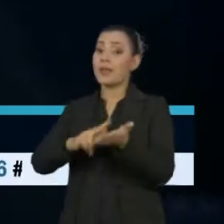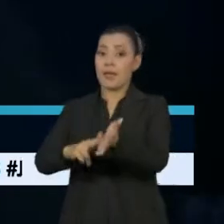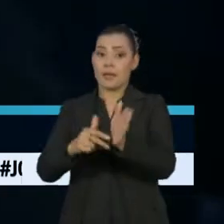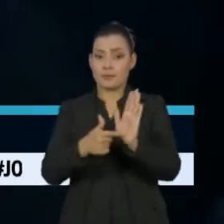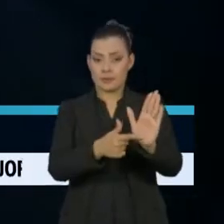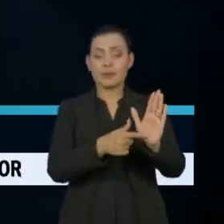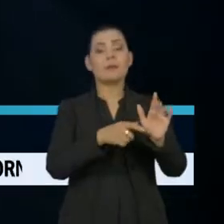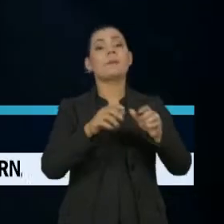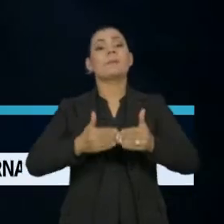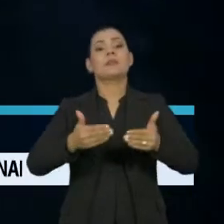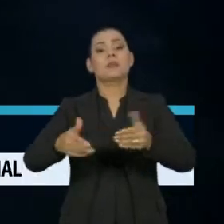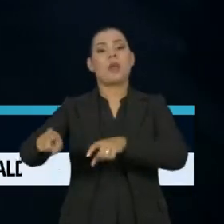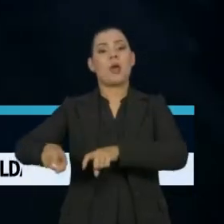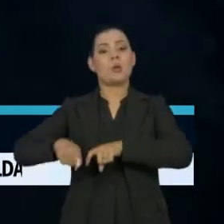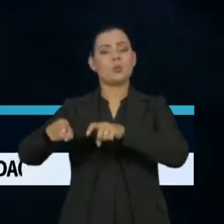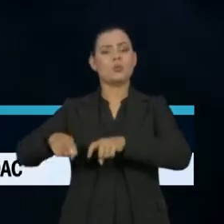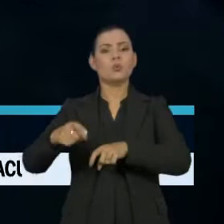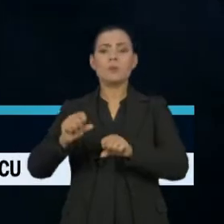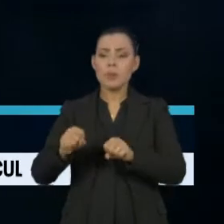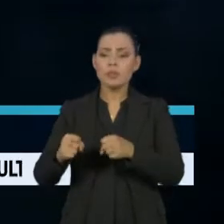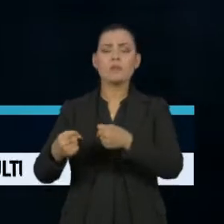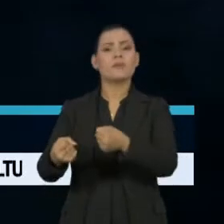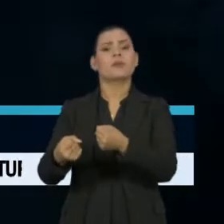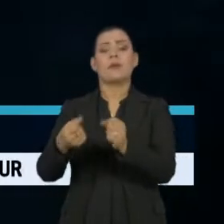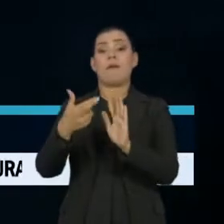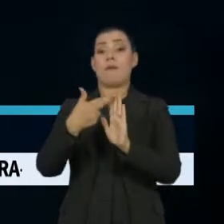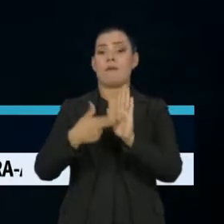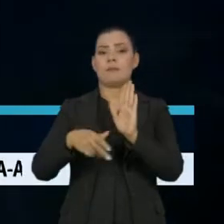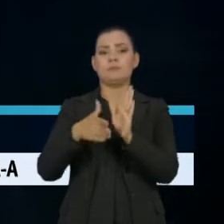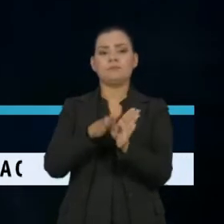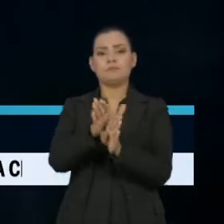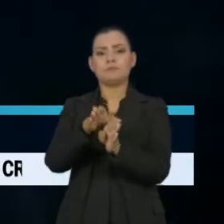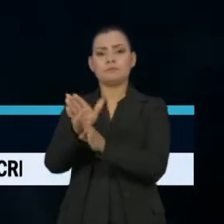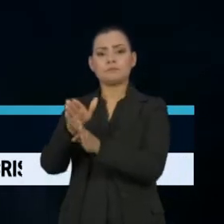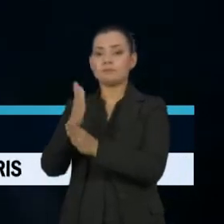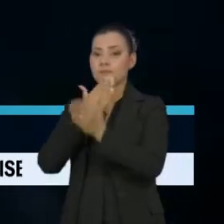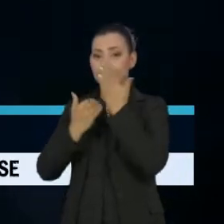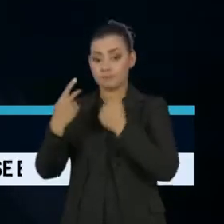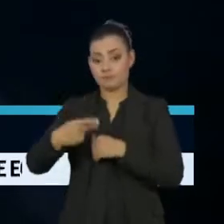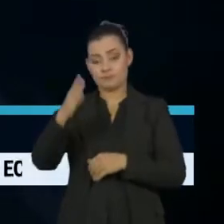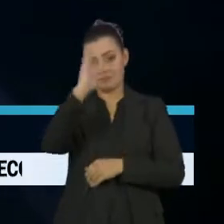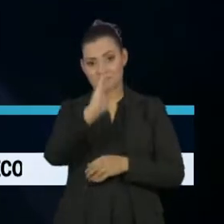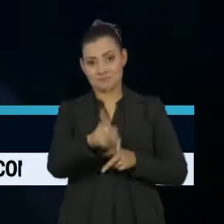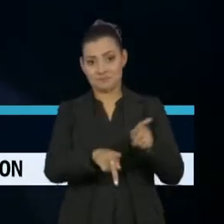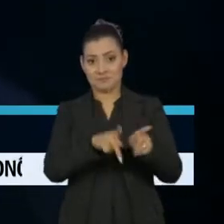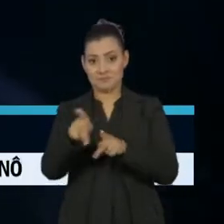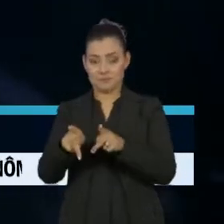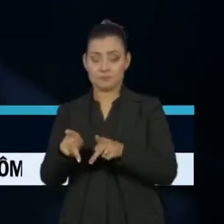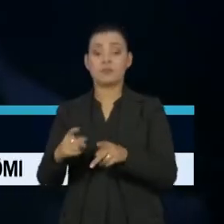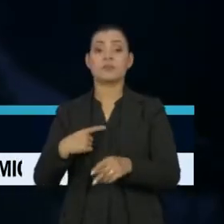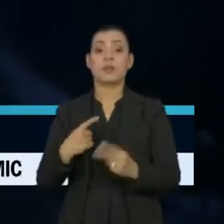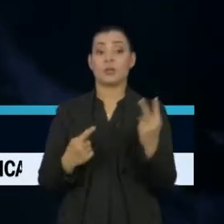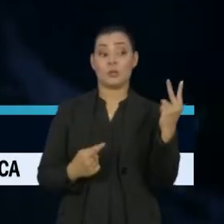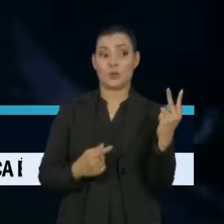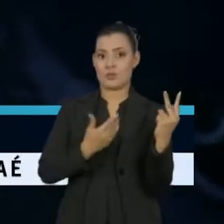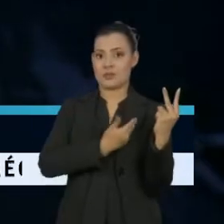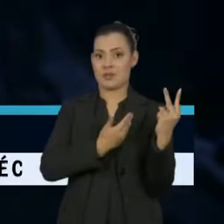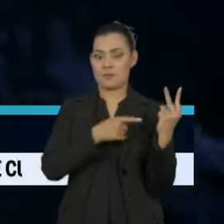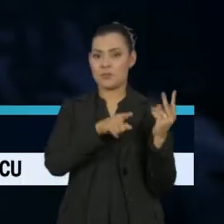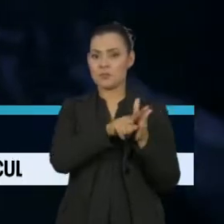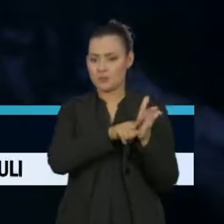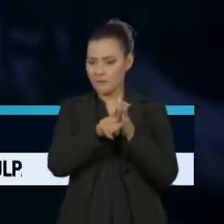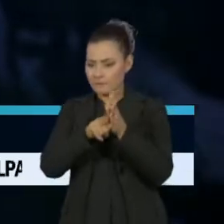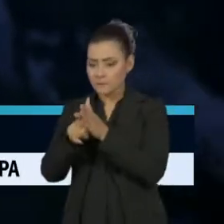Ministério da Agricultura para defender o Guia Alimentar para a População Brasileira. Eles se juntam a dois colegas pesquisadores que